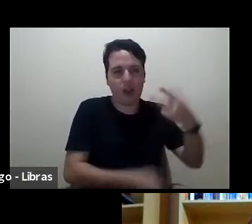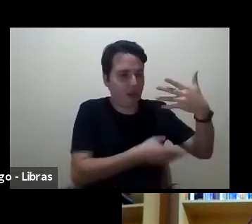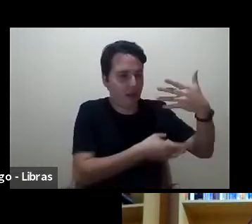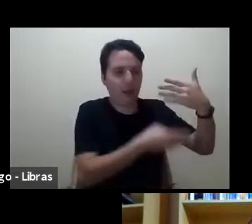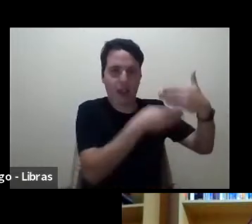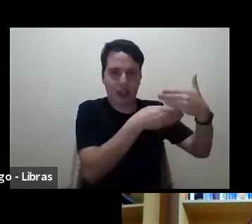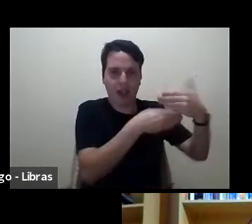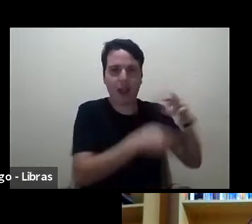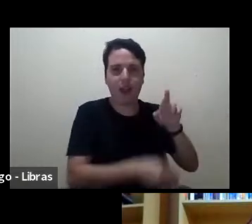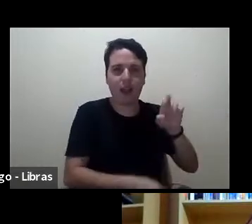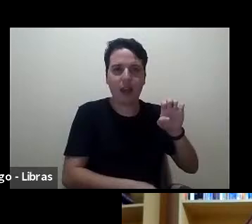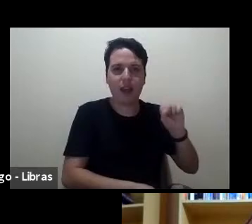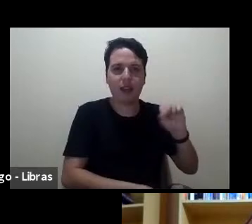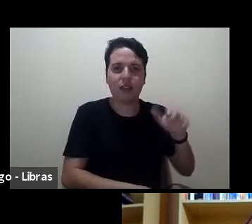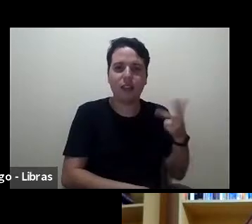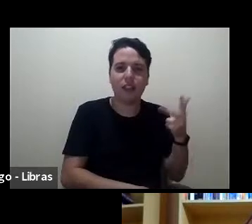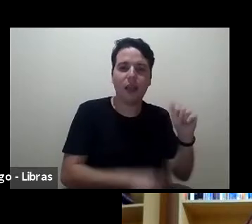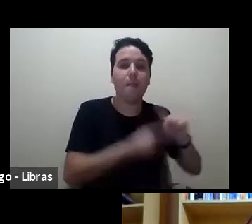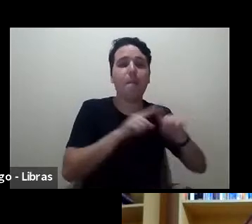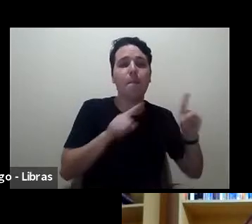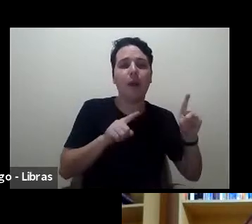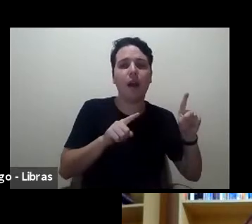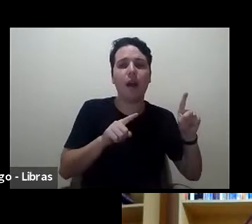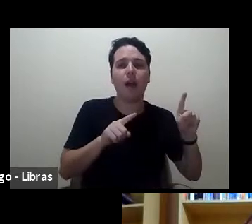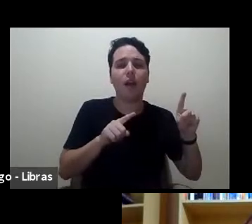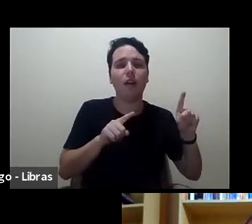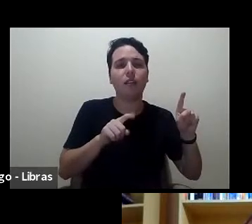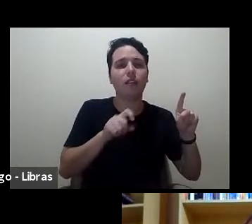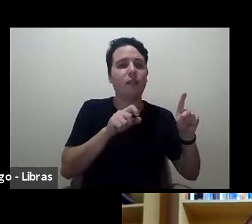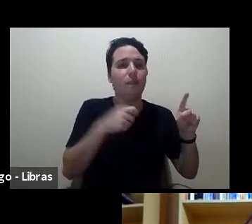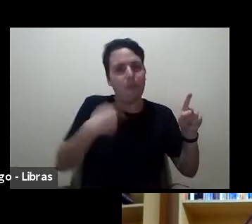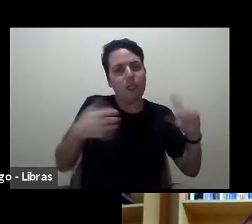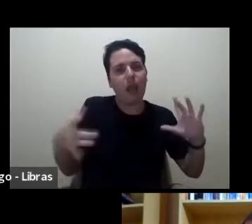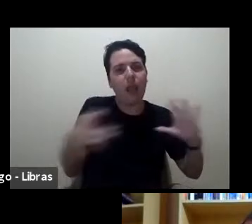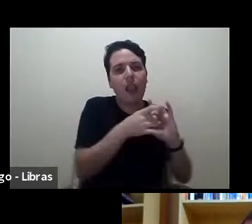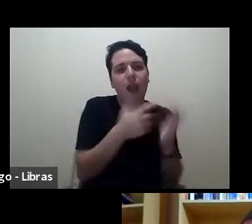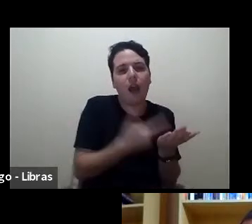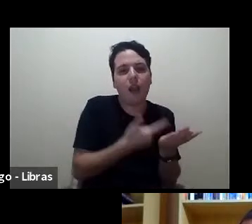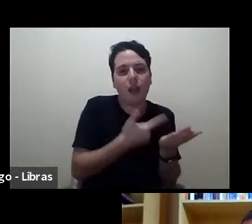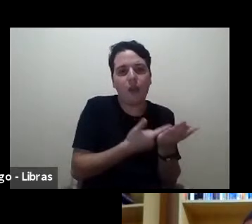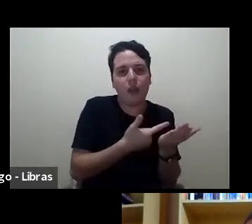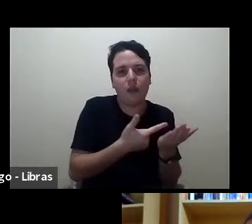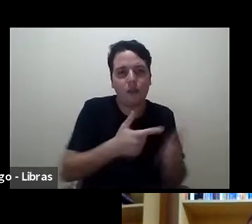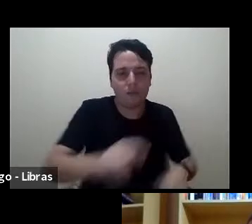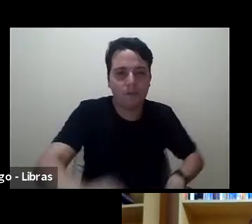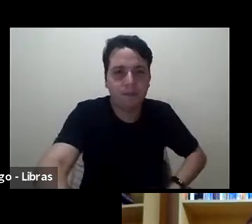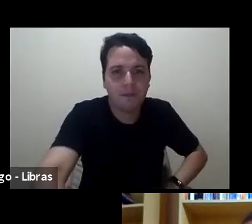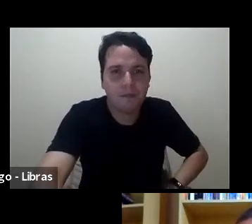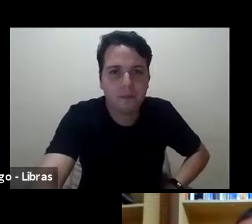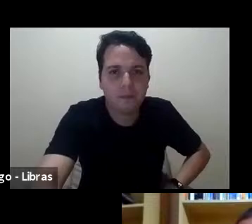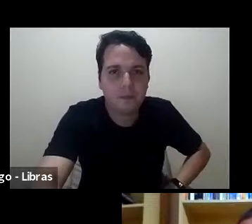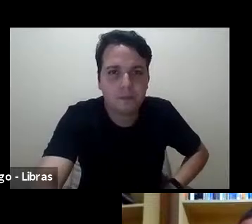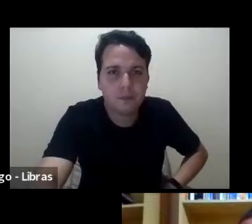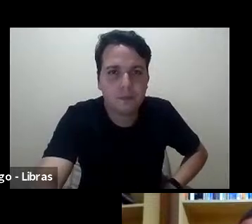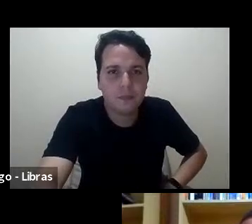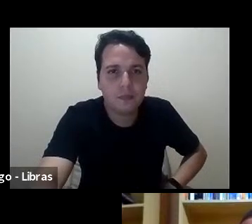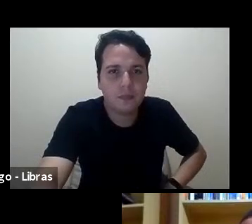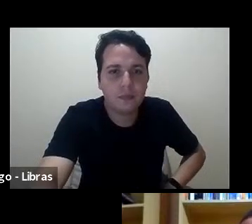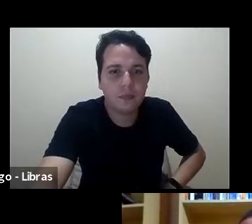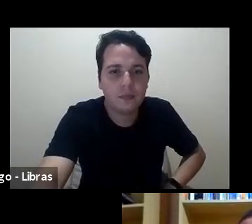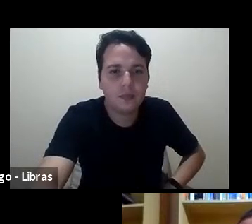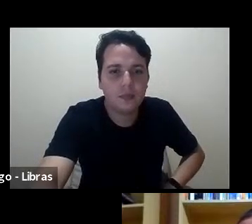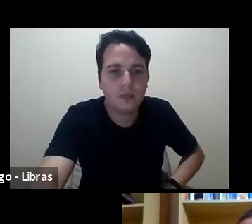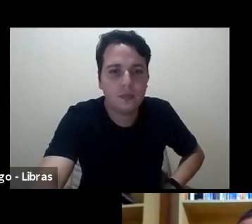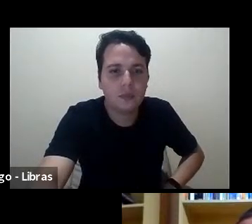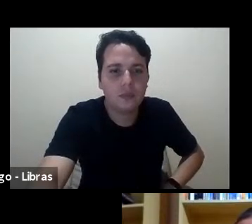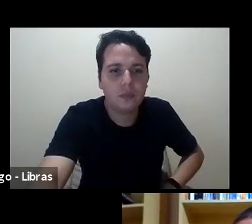se a gente não fala em livros, que são a matéria-prima de alguma forma dessas resenhas, mas, no Brasil, a gente tem uma